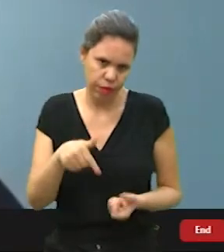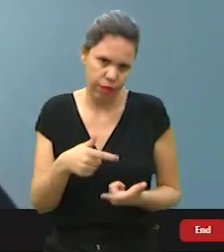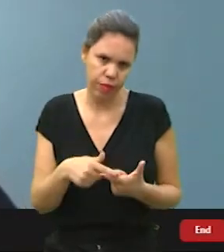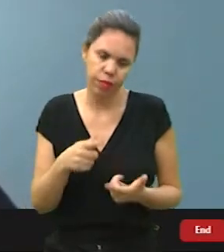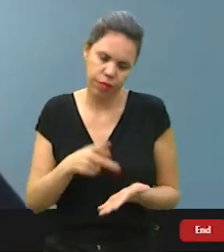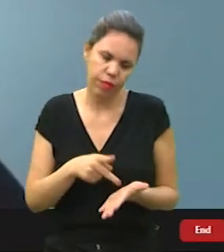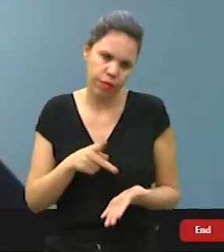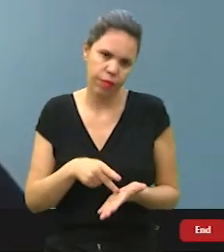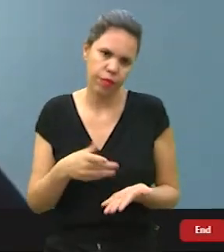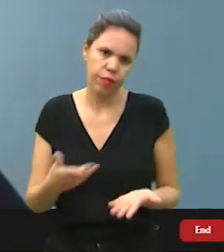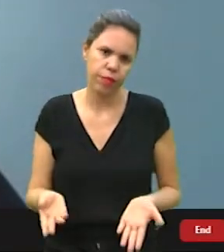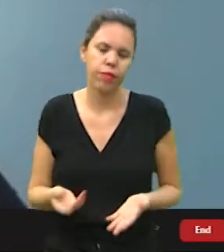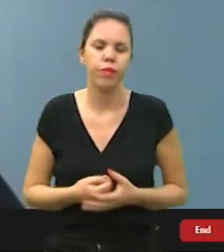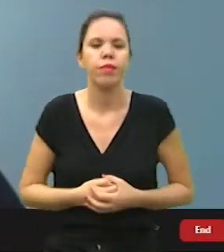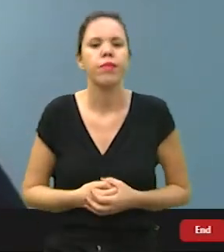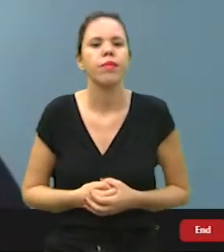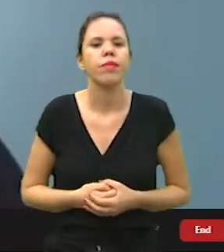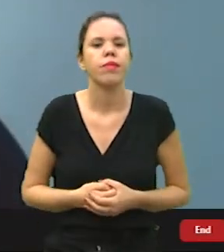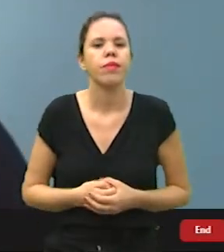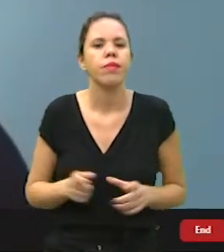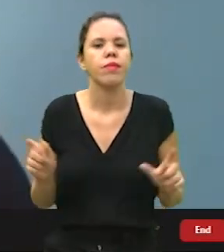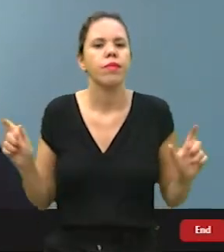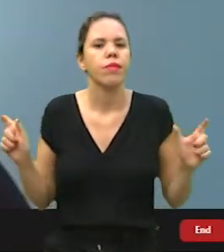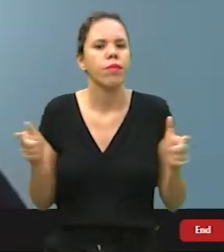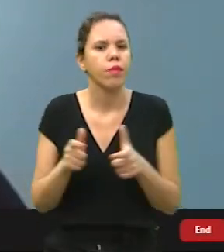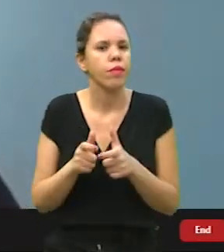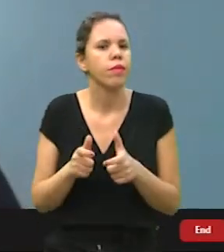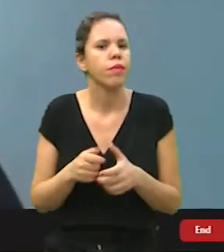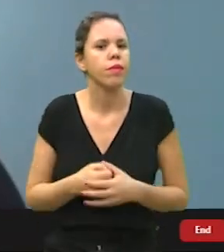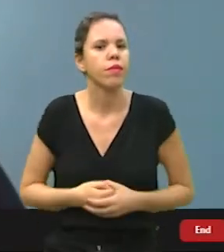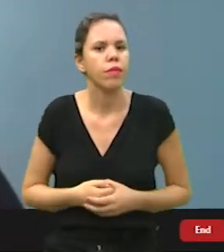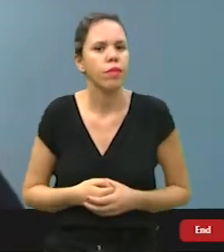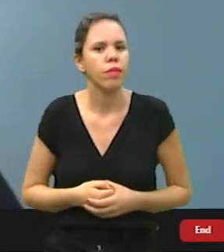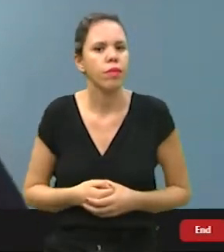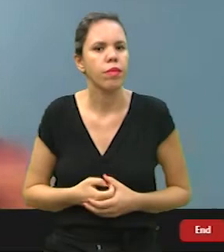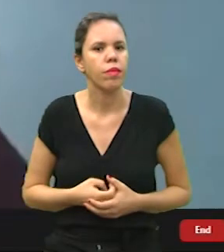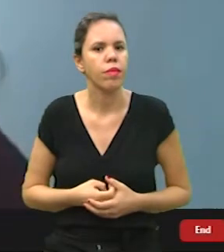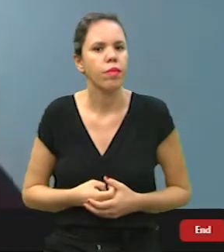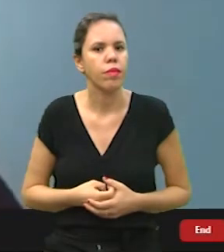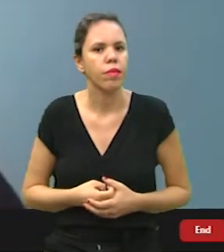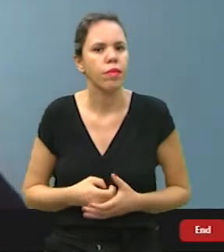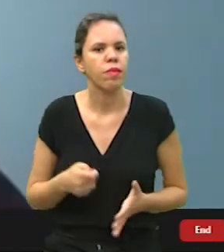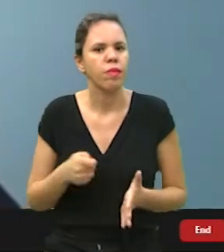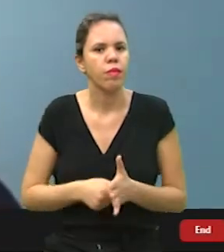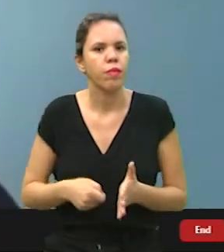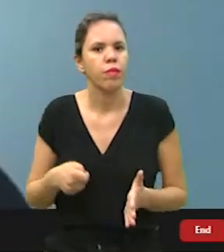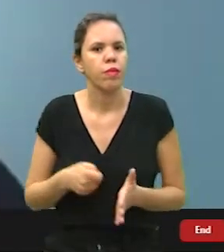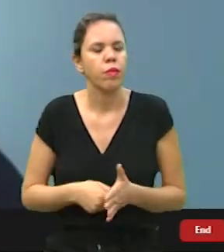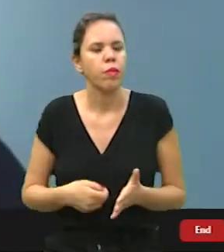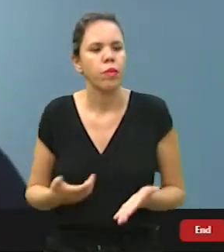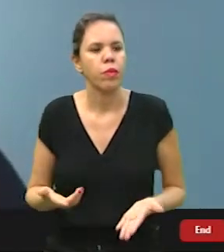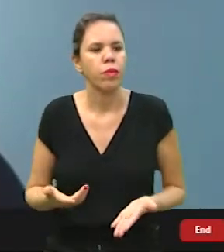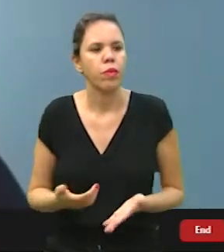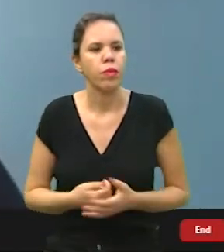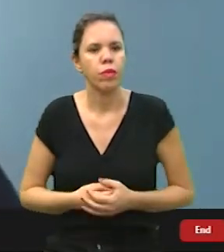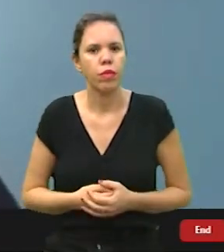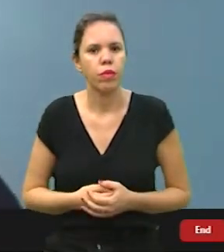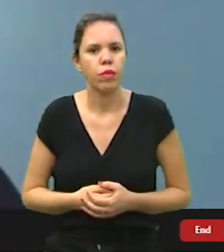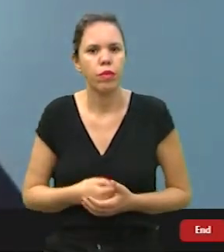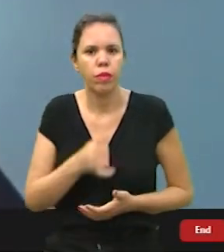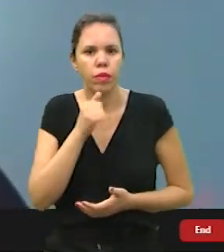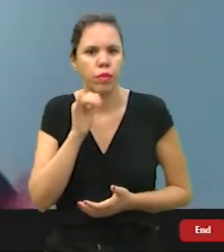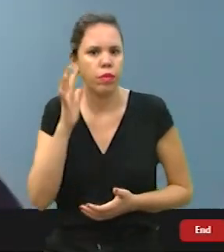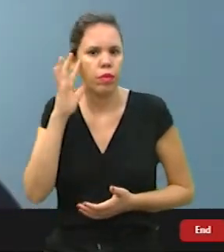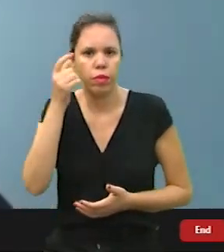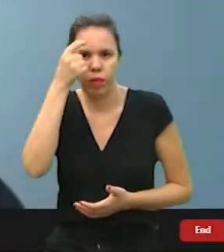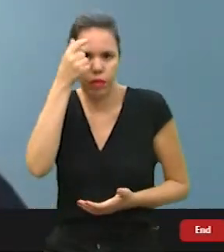Isso foi mesmo uma diminuição, né? Uma diminuição forçada, não foi uma